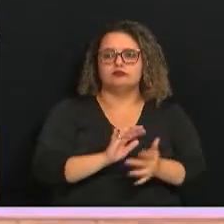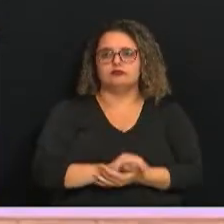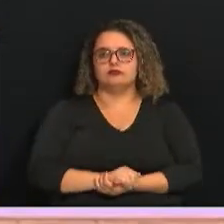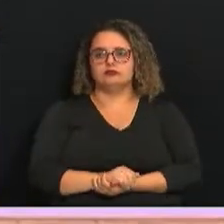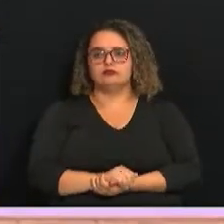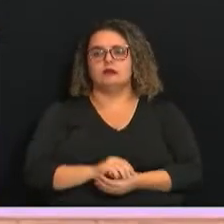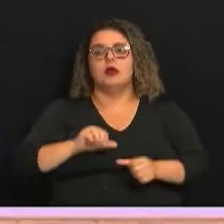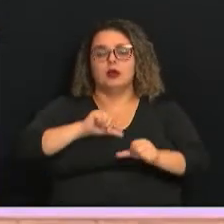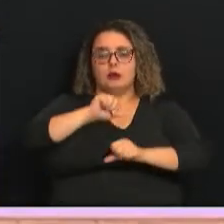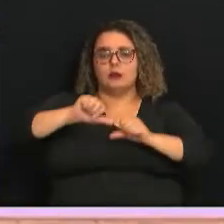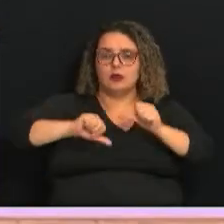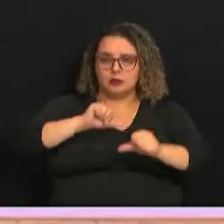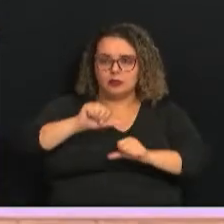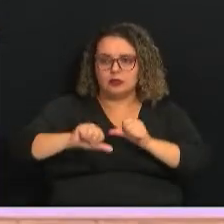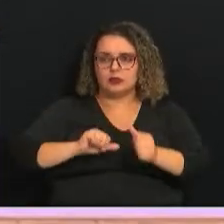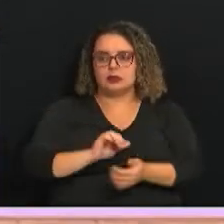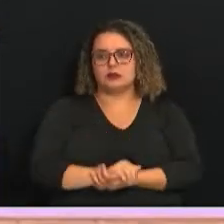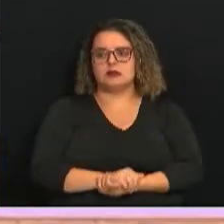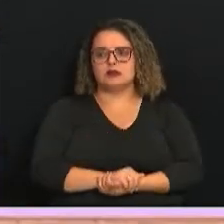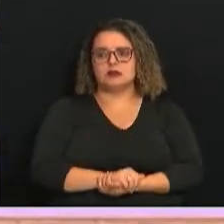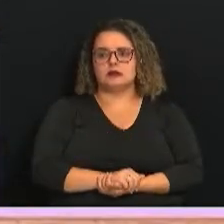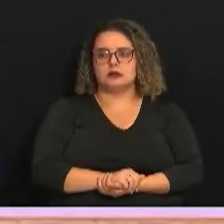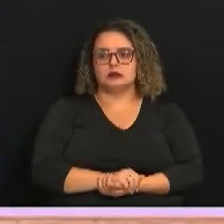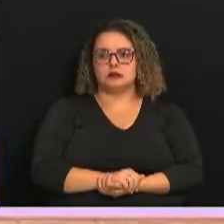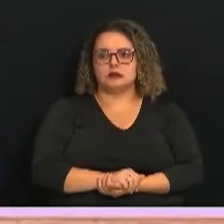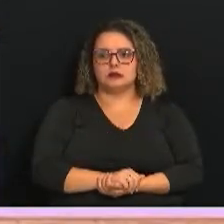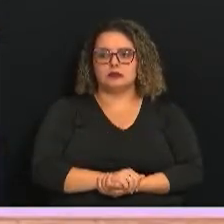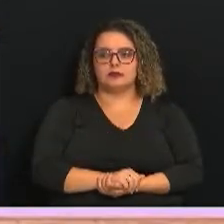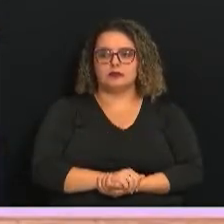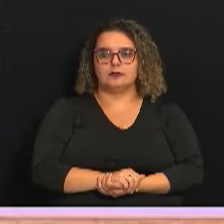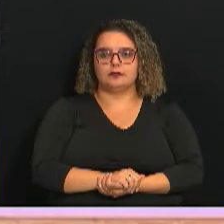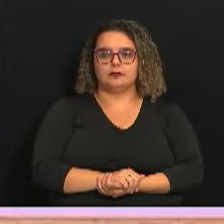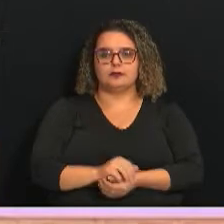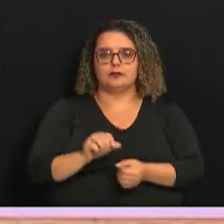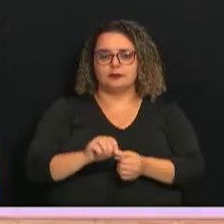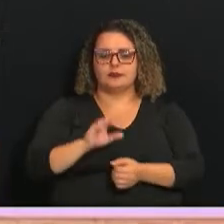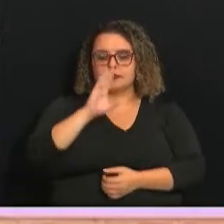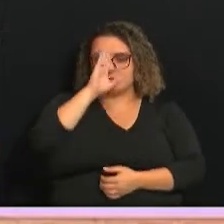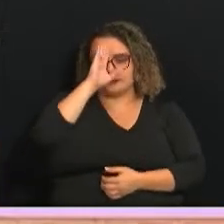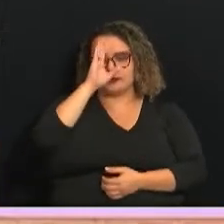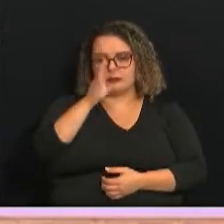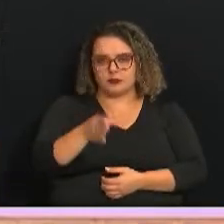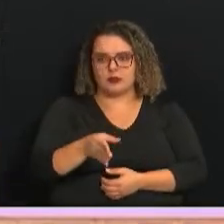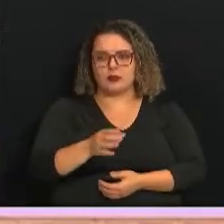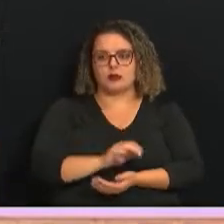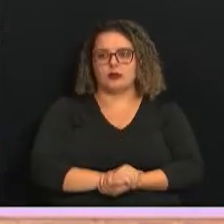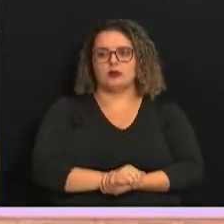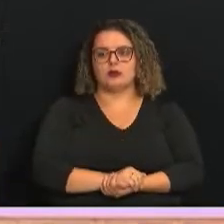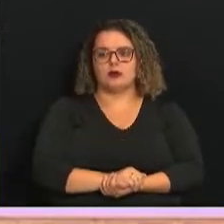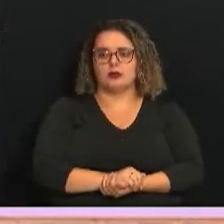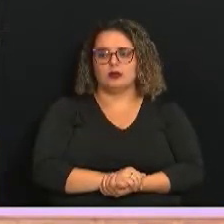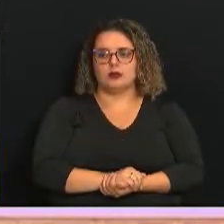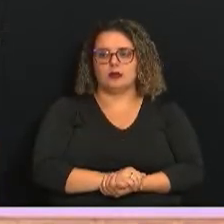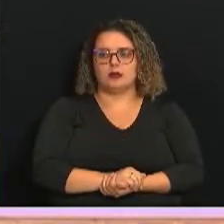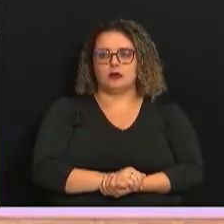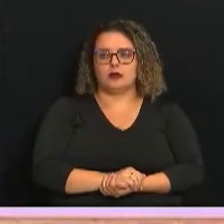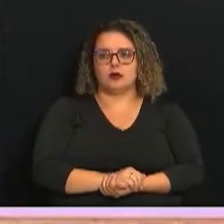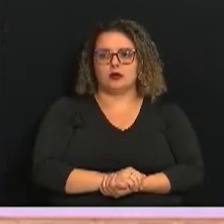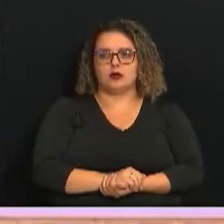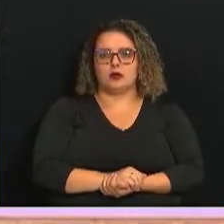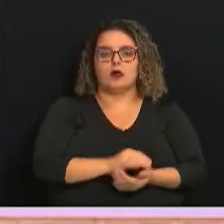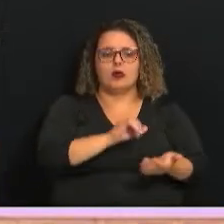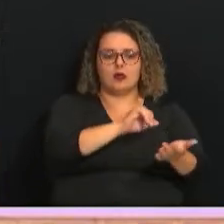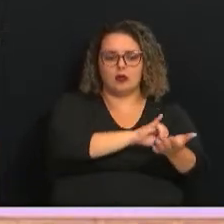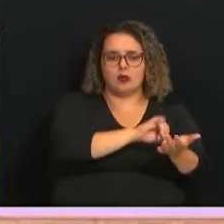mudança. A gente fez um piloto durante essas semanas. Algumas unidades ficaram com agendamento,